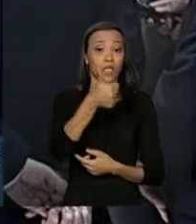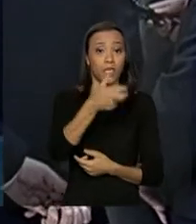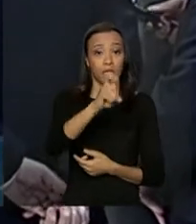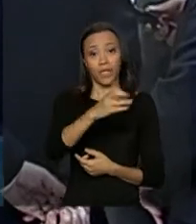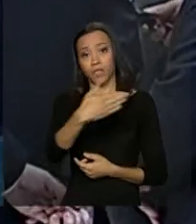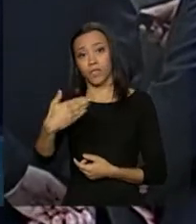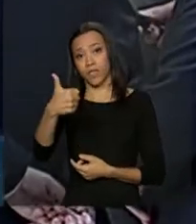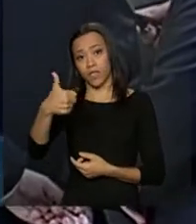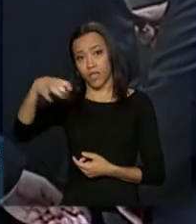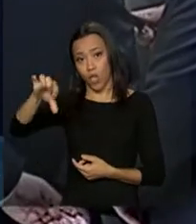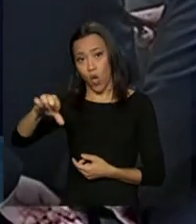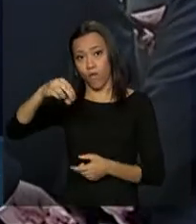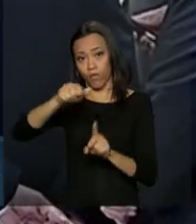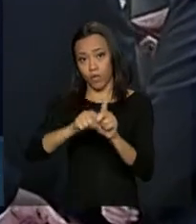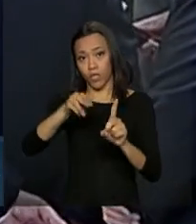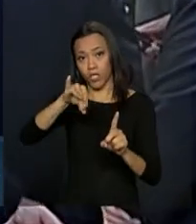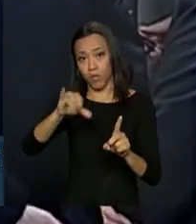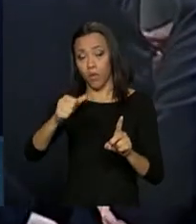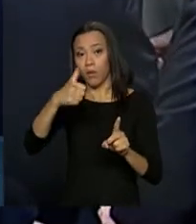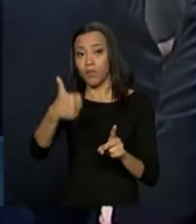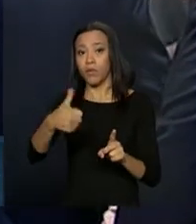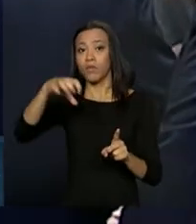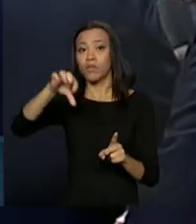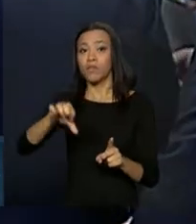de maio de 1995.